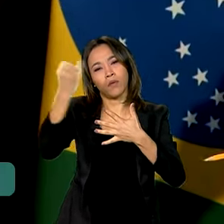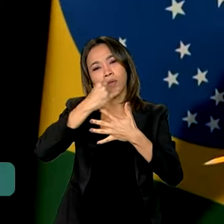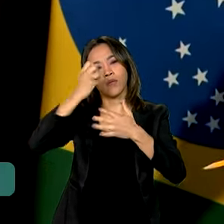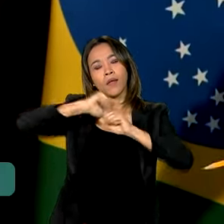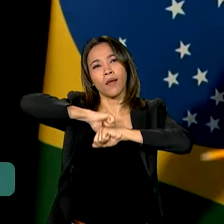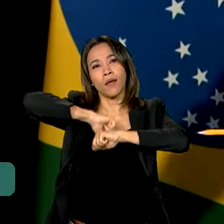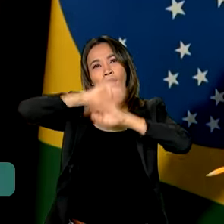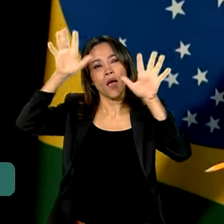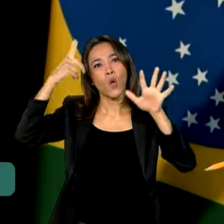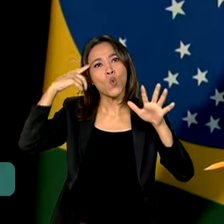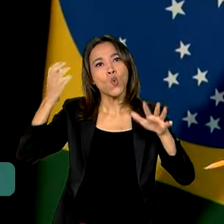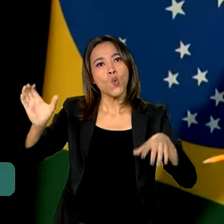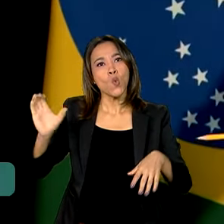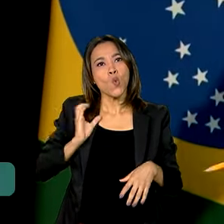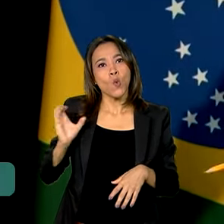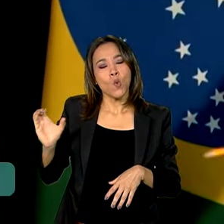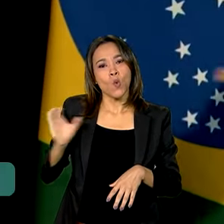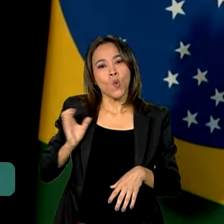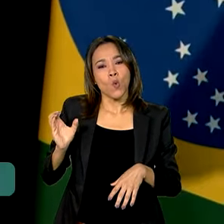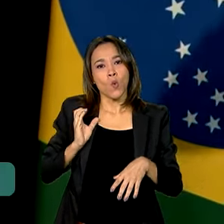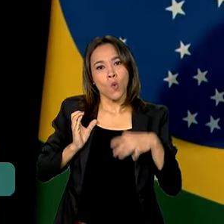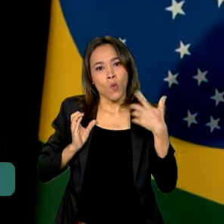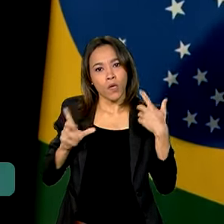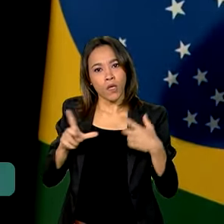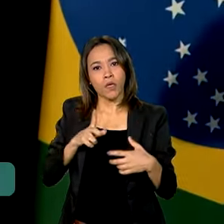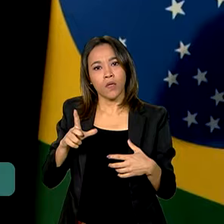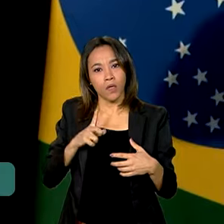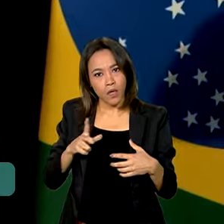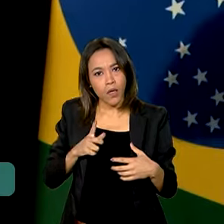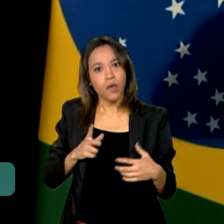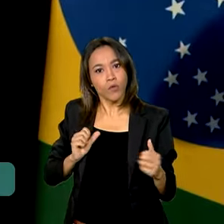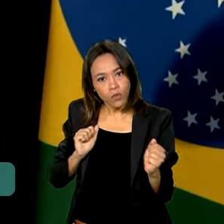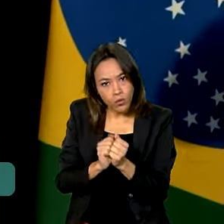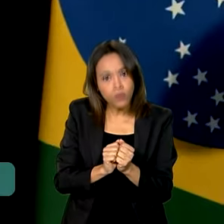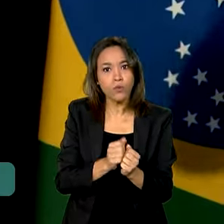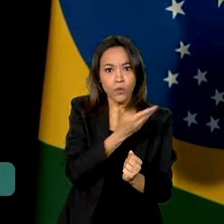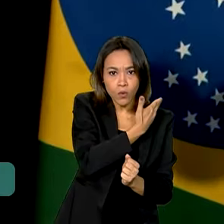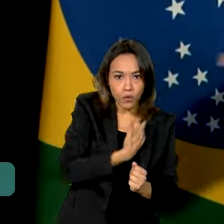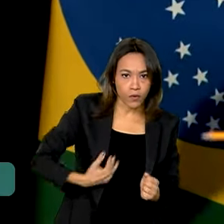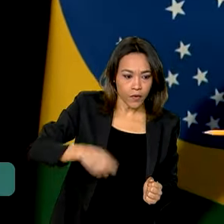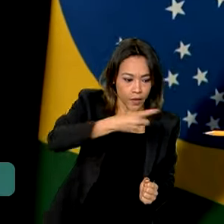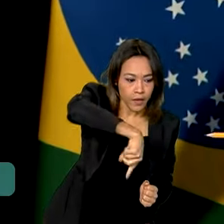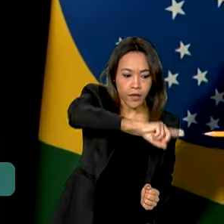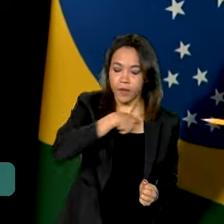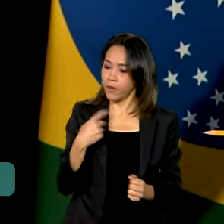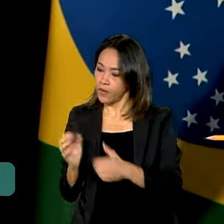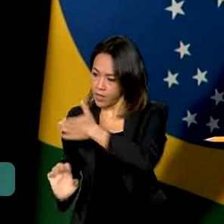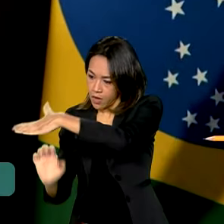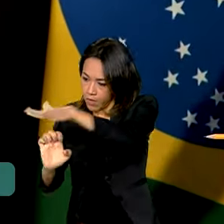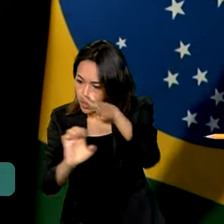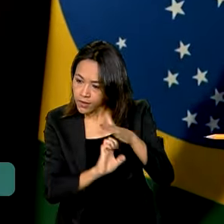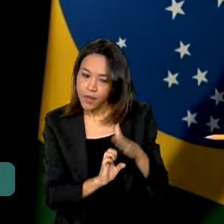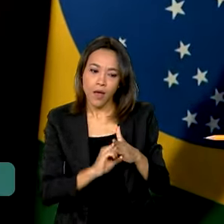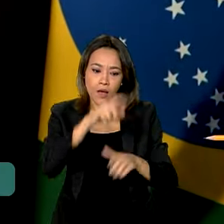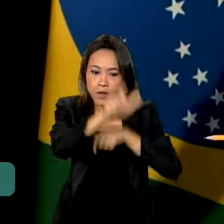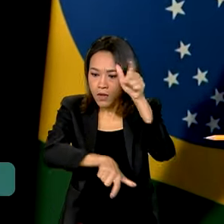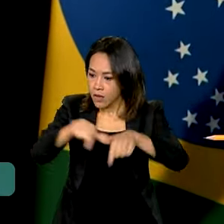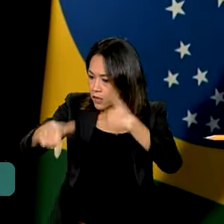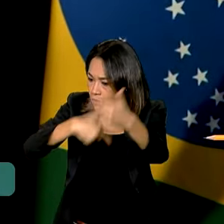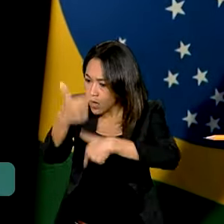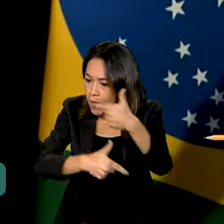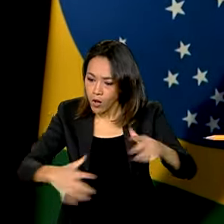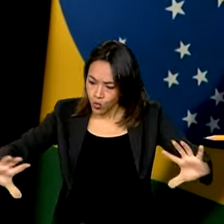mão e que a gente, governo e empresários, empresários e trabalhadores, que a gente trabalhe junto para construir